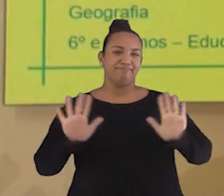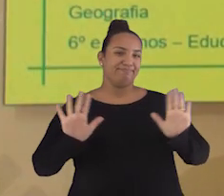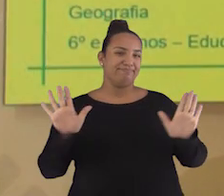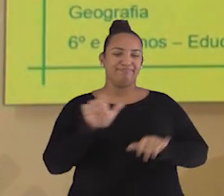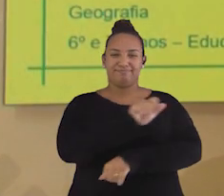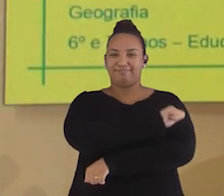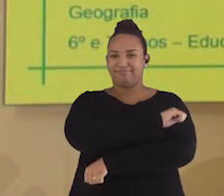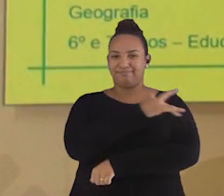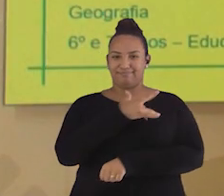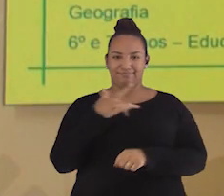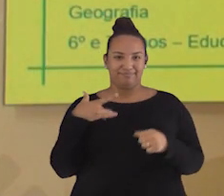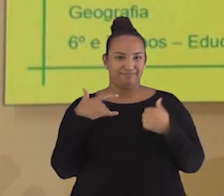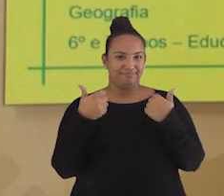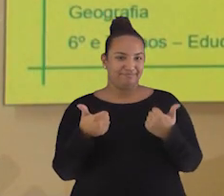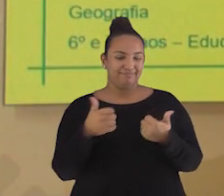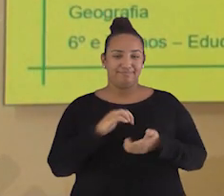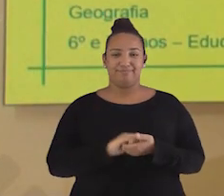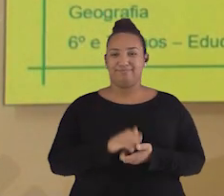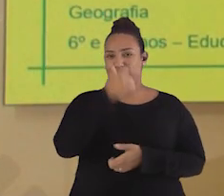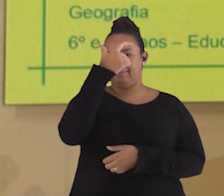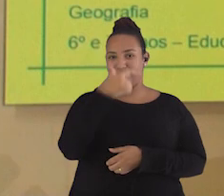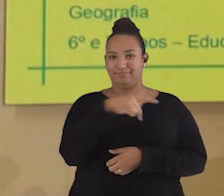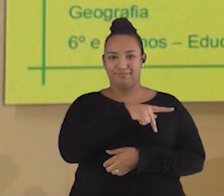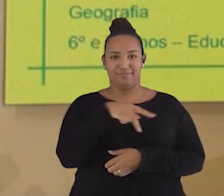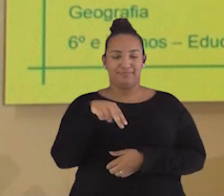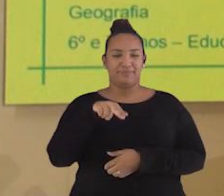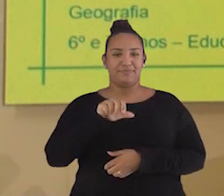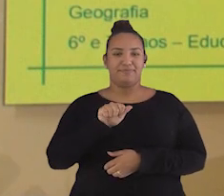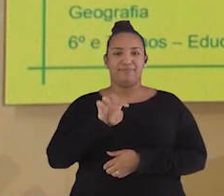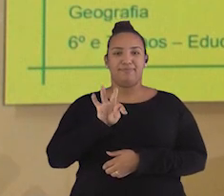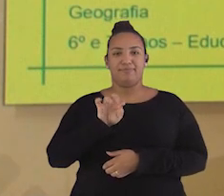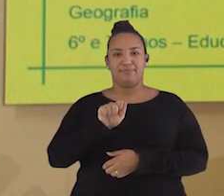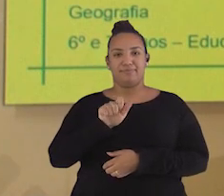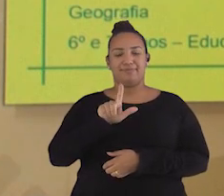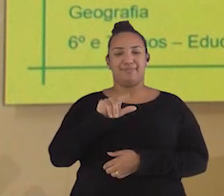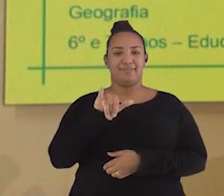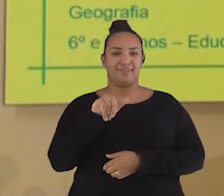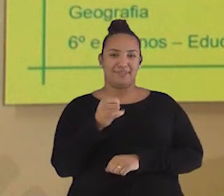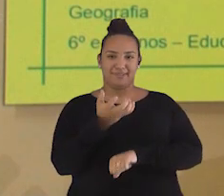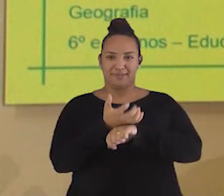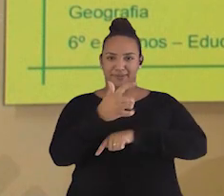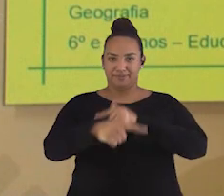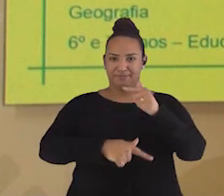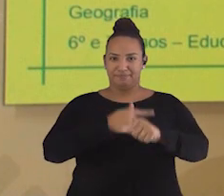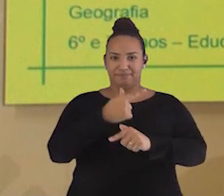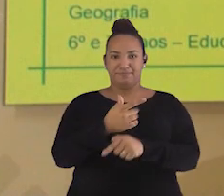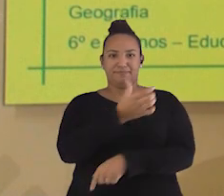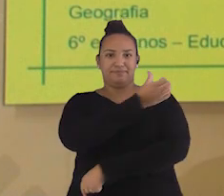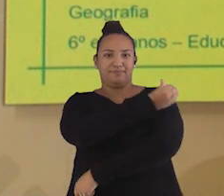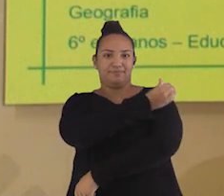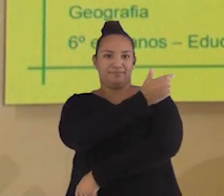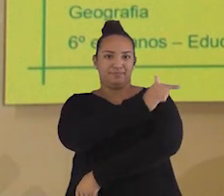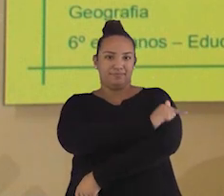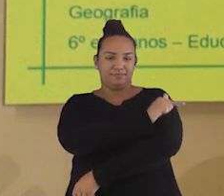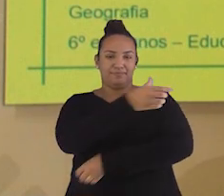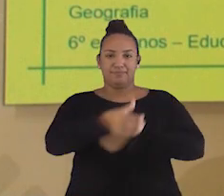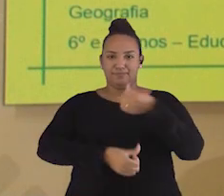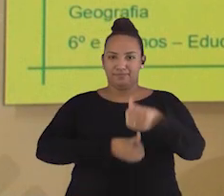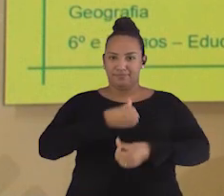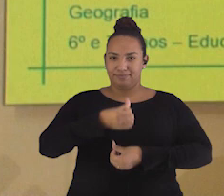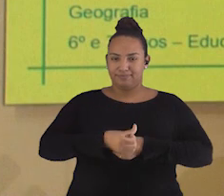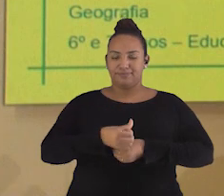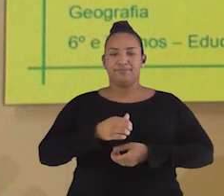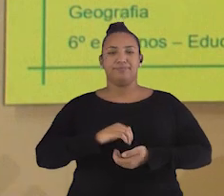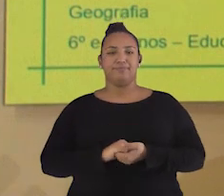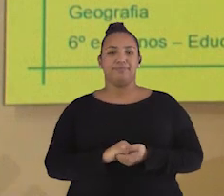Olá estudante, tudo bem com você? Eu sou a professora Natália da disciplina de Geografia para o 6º e 7º ano